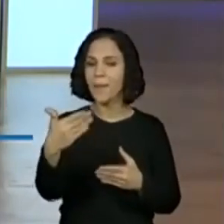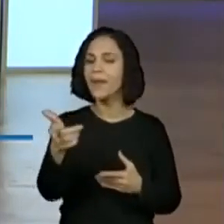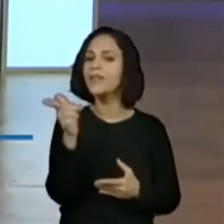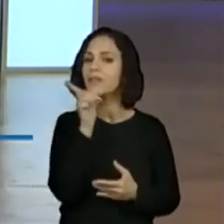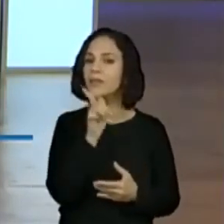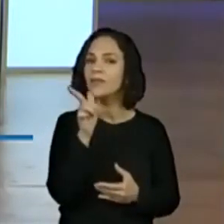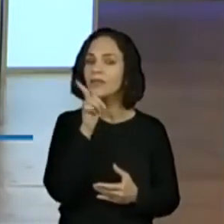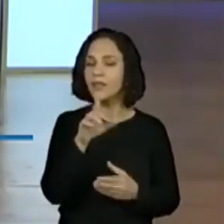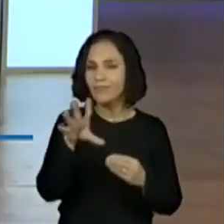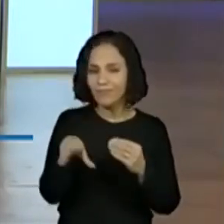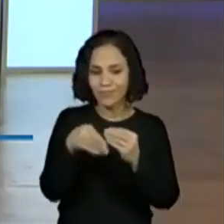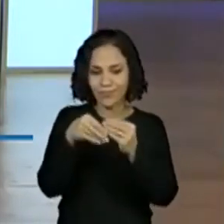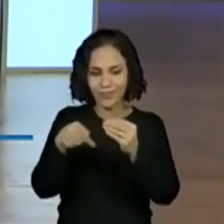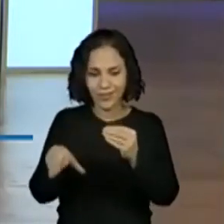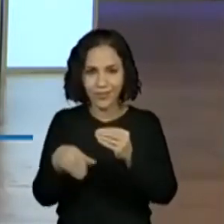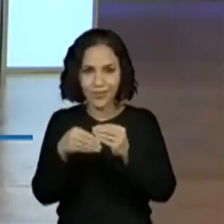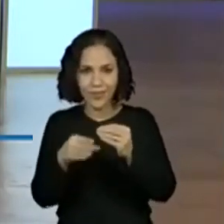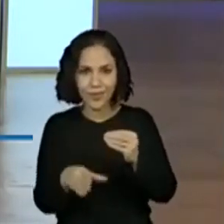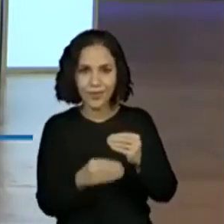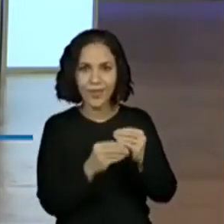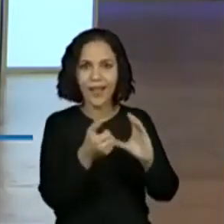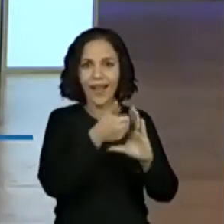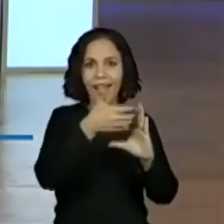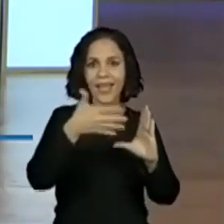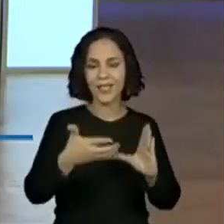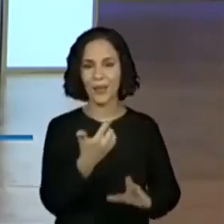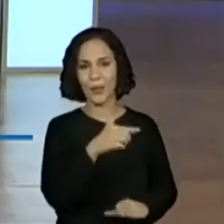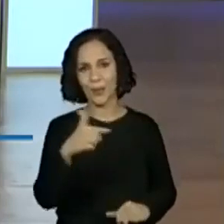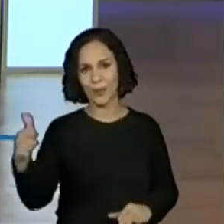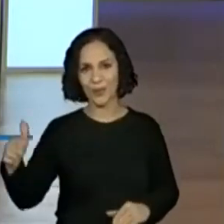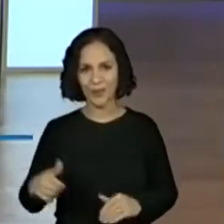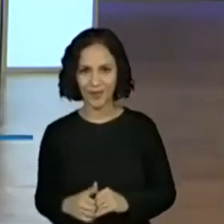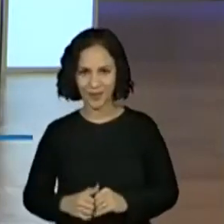agregar todas as outras características.